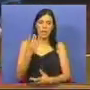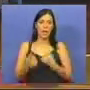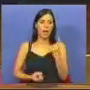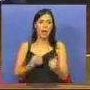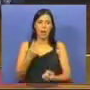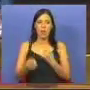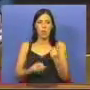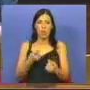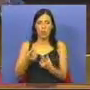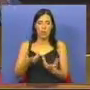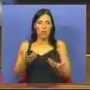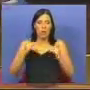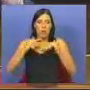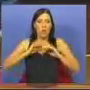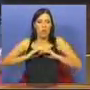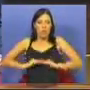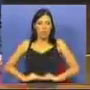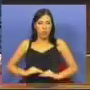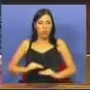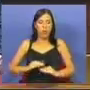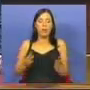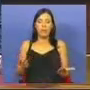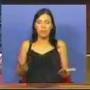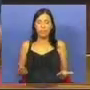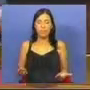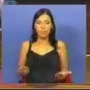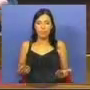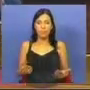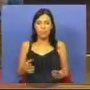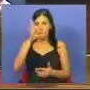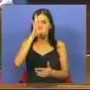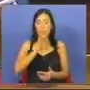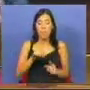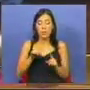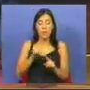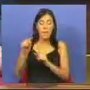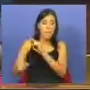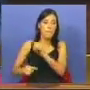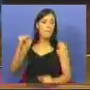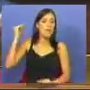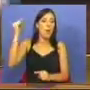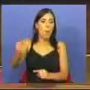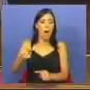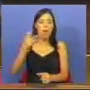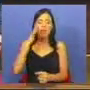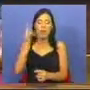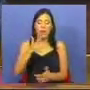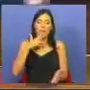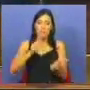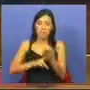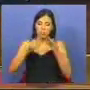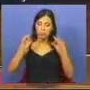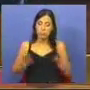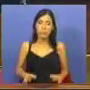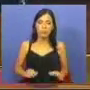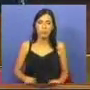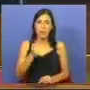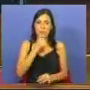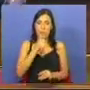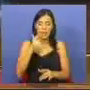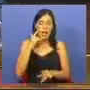desafogo no Orçamento do Estado para o próximo ano? De maneira a ter realmente medidas